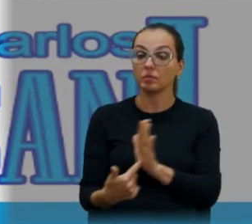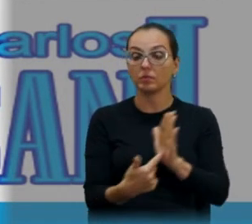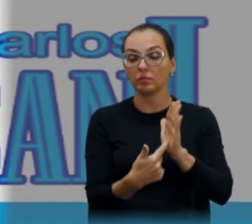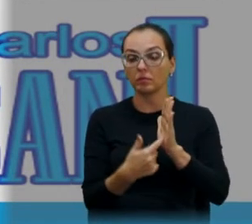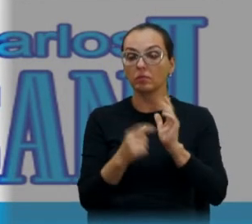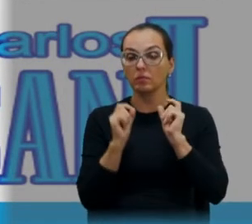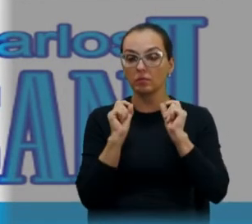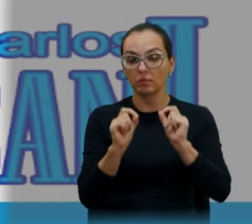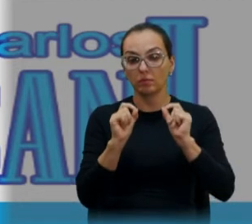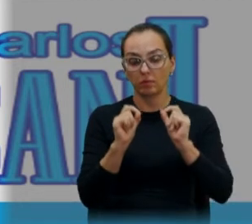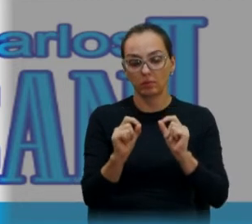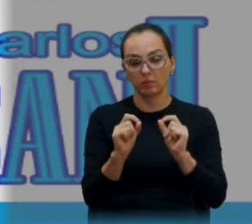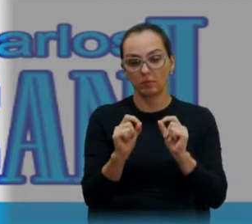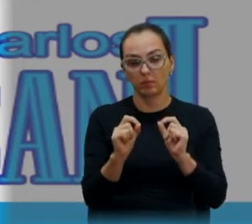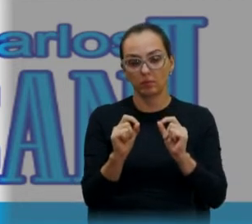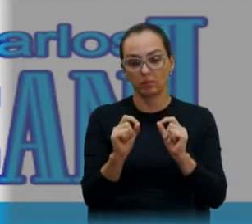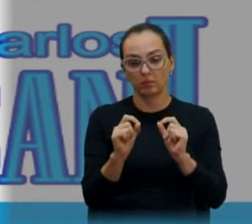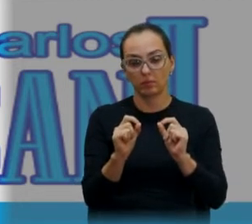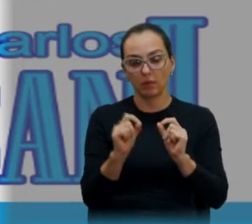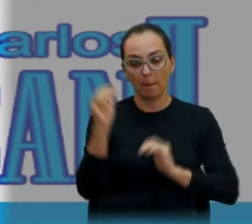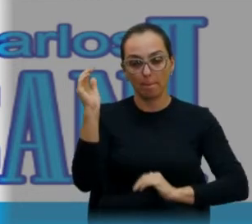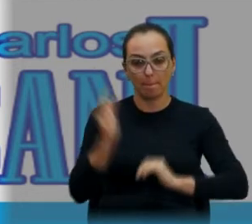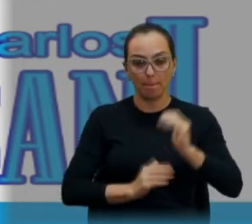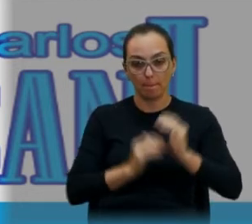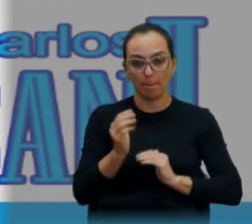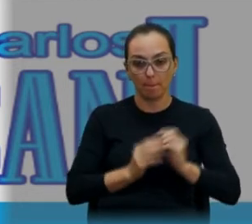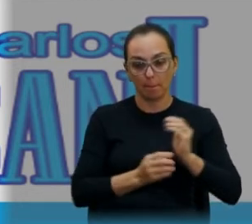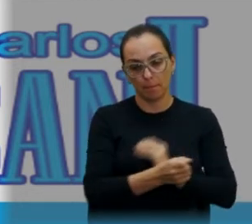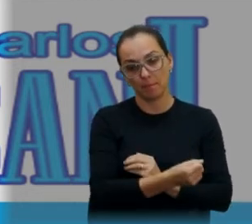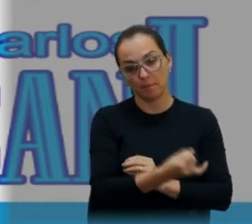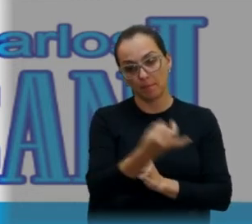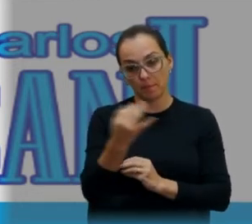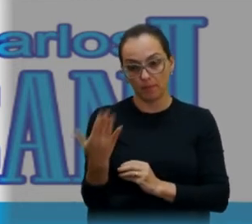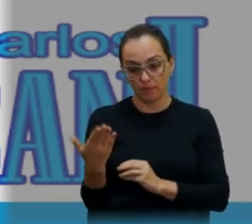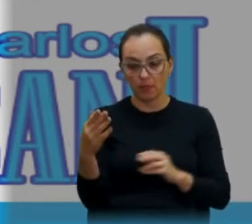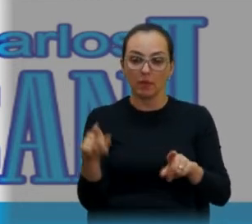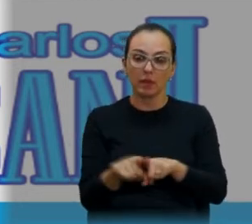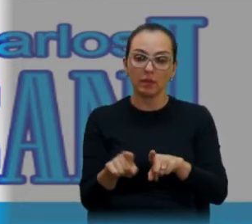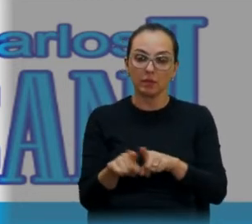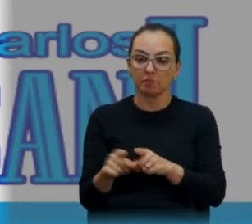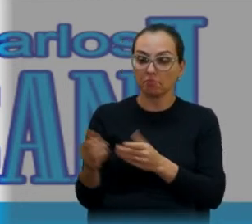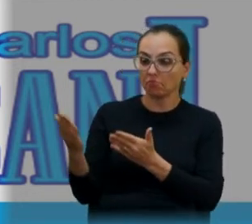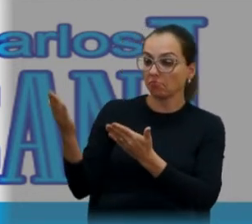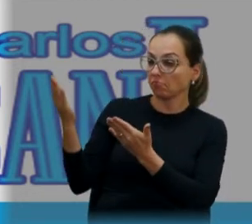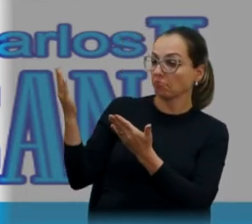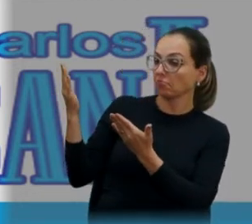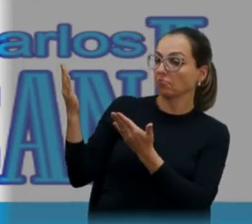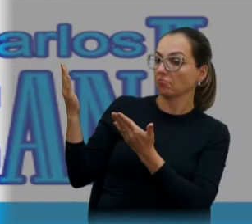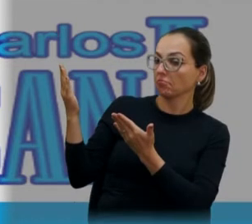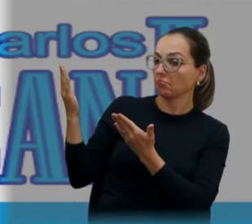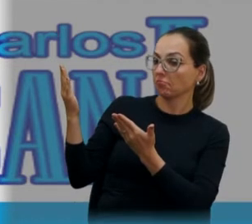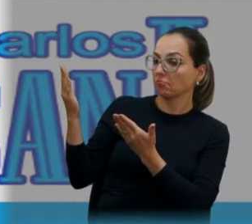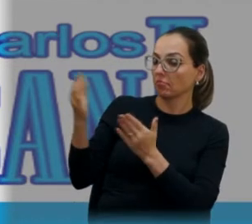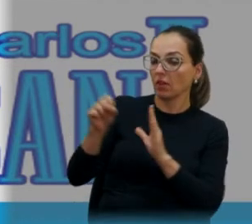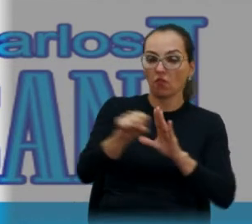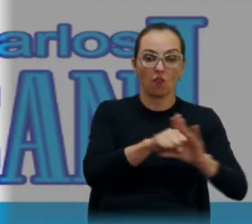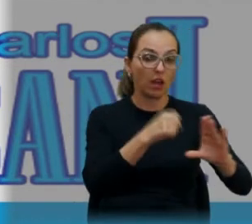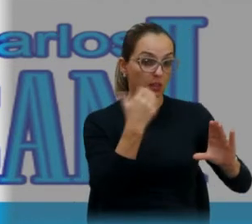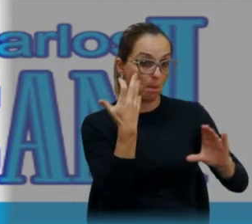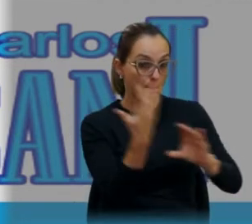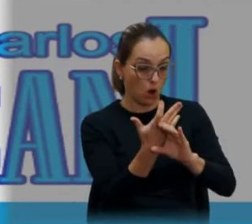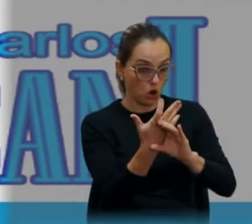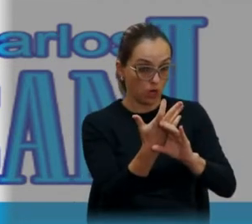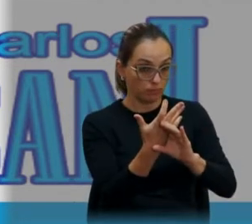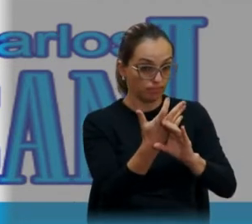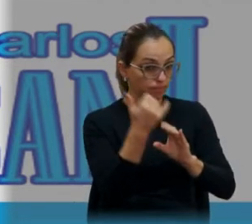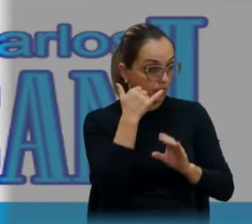várias ações, também estou apresentando aí meu Facebook, José Carlos Porçani, o